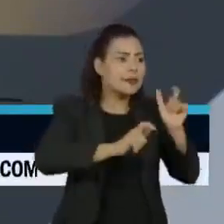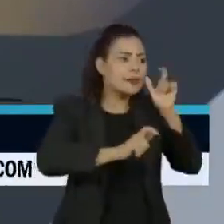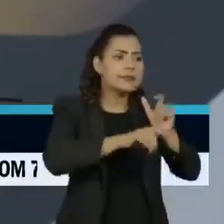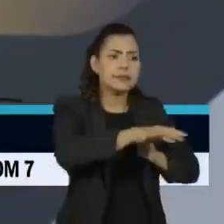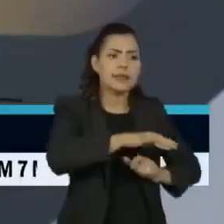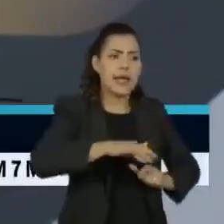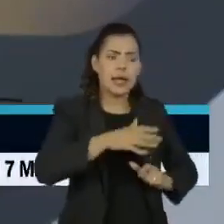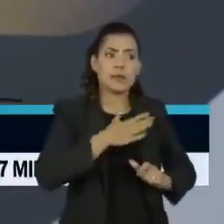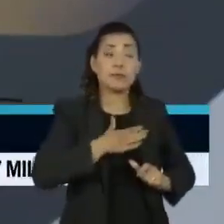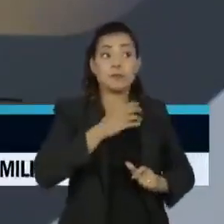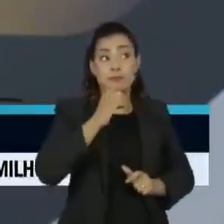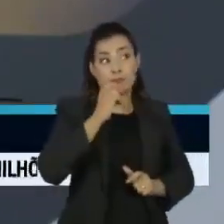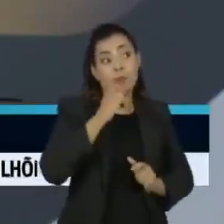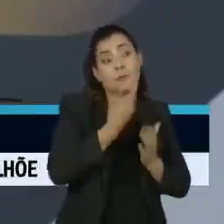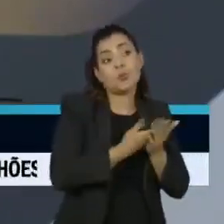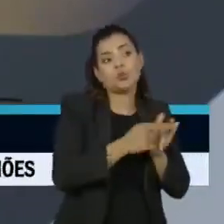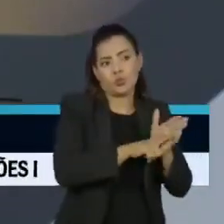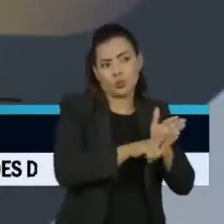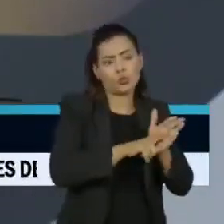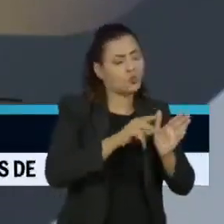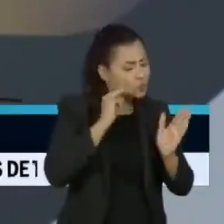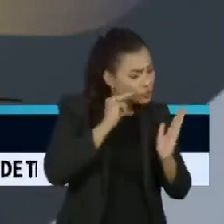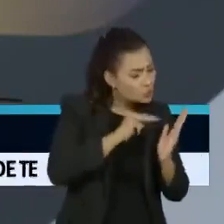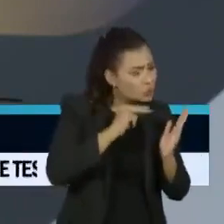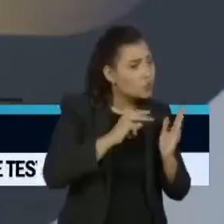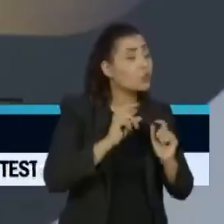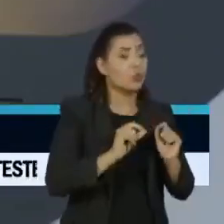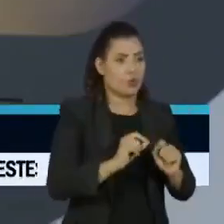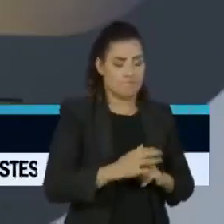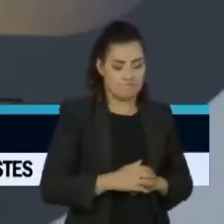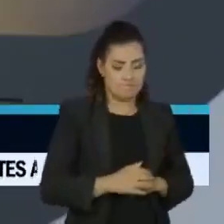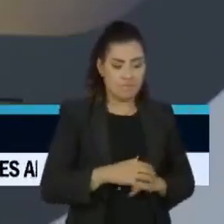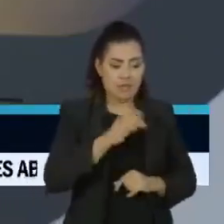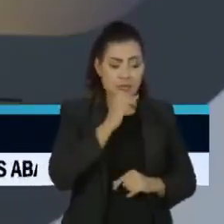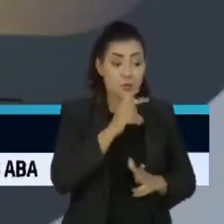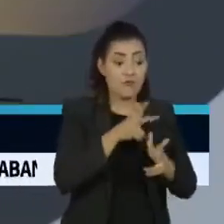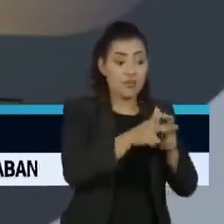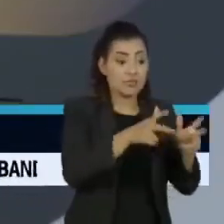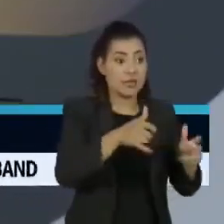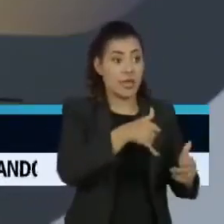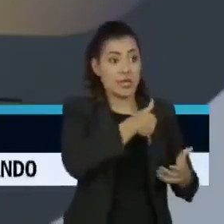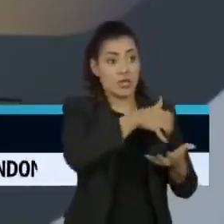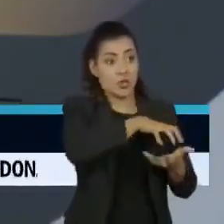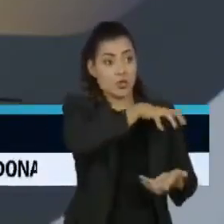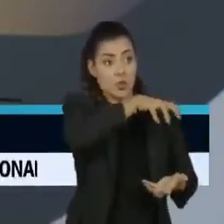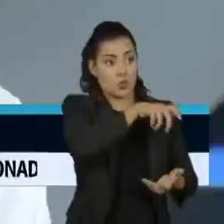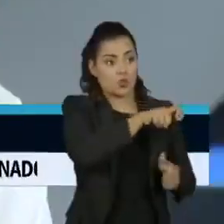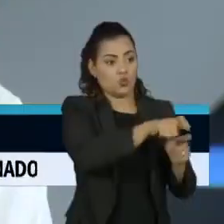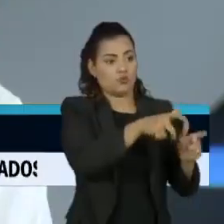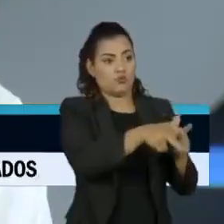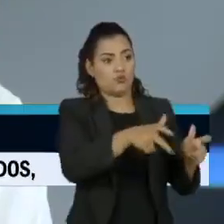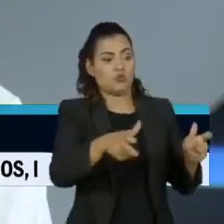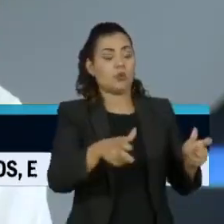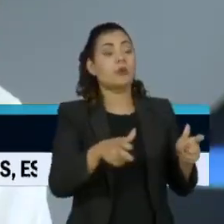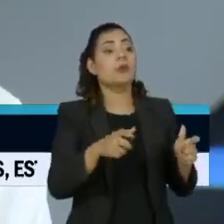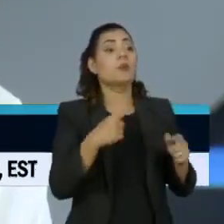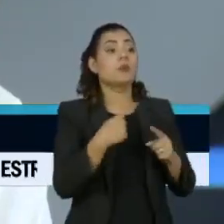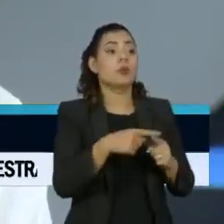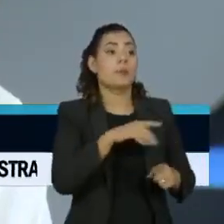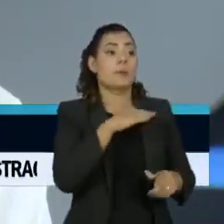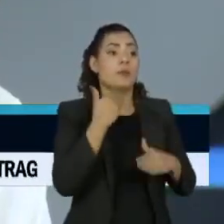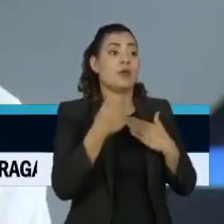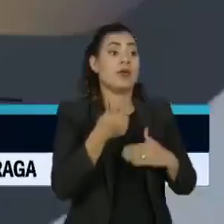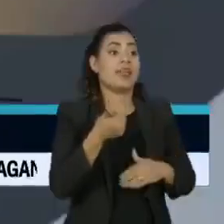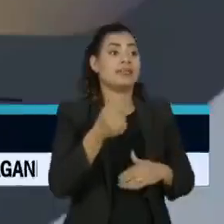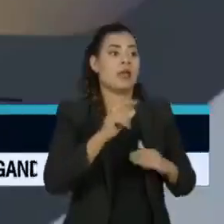nessa tese. Quando a gente fala de vacinar primeiro os idosos, nós estamos falando que a mortalidade é